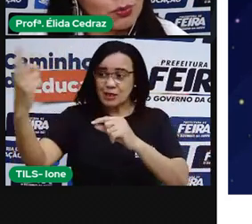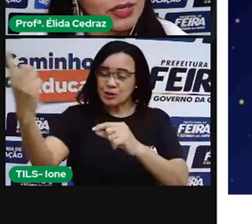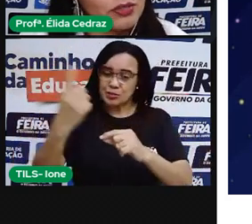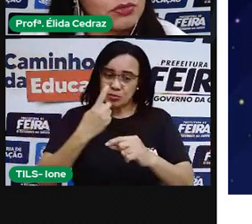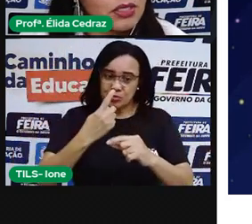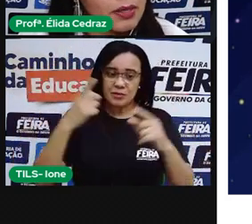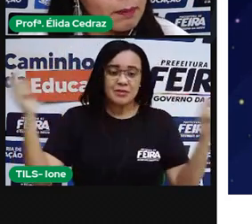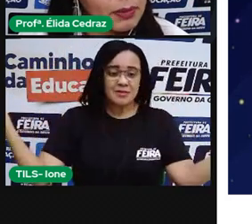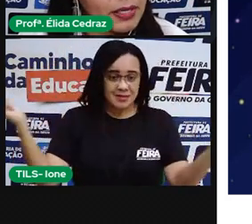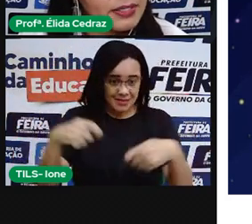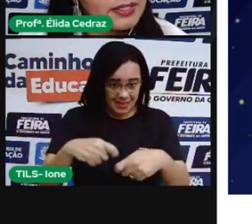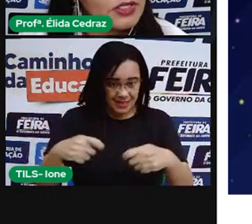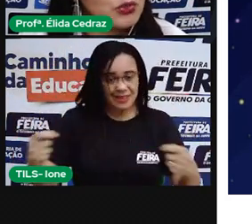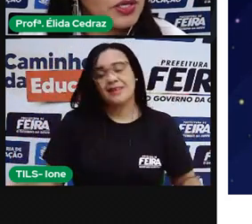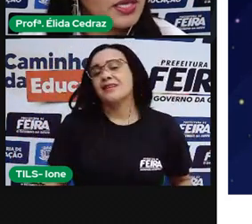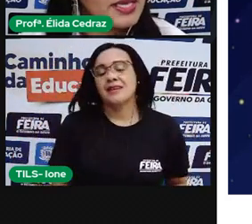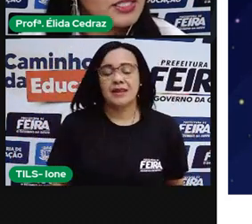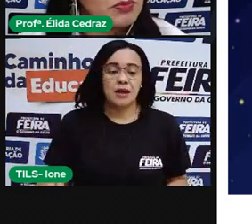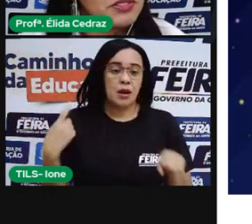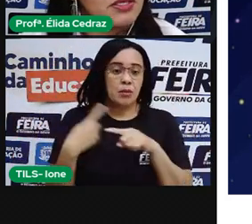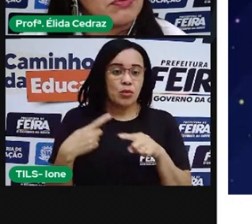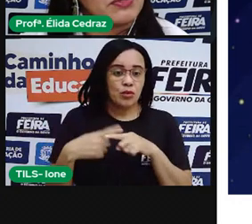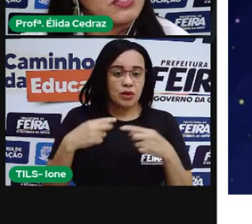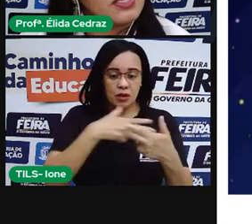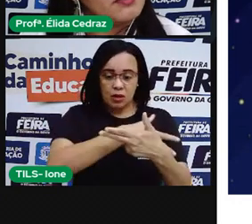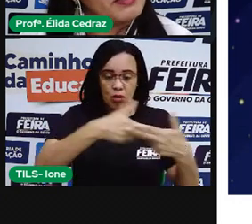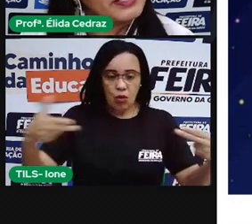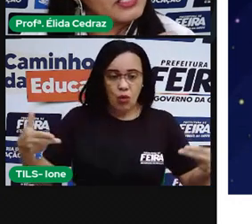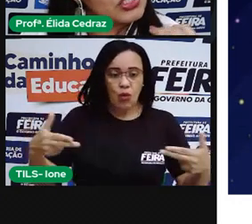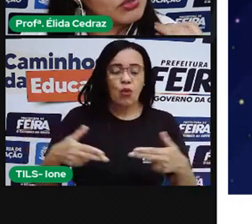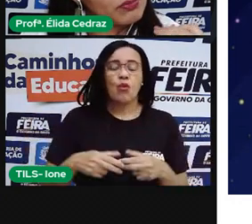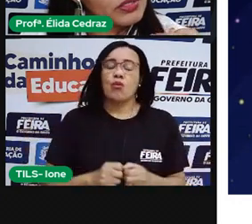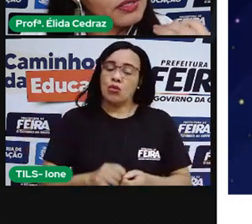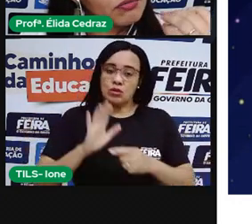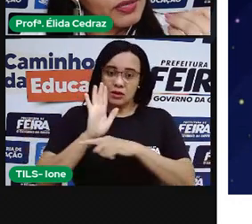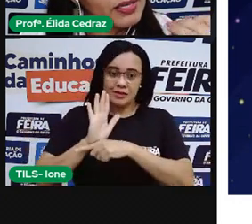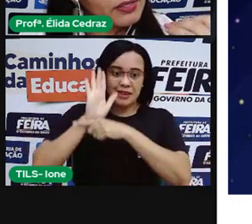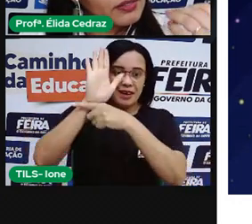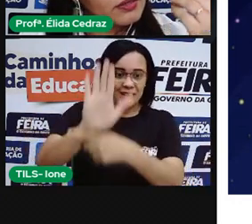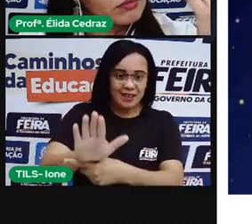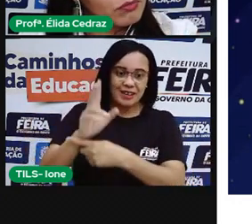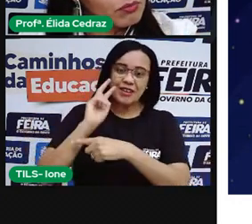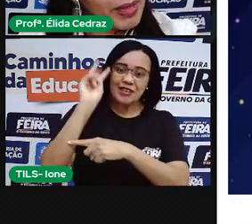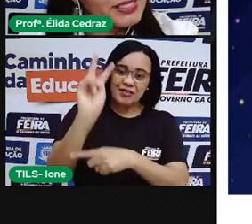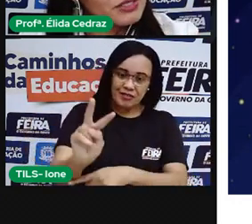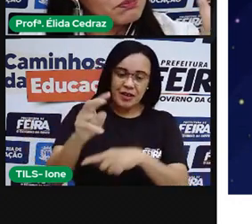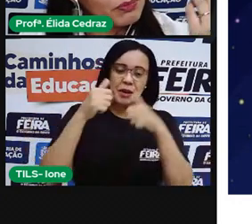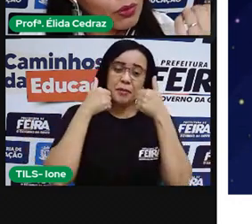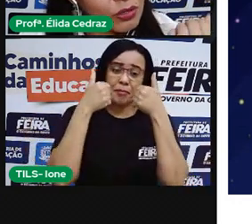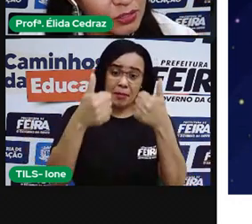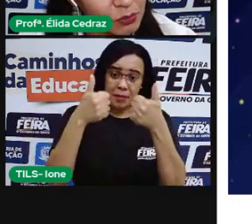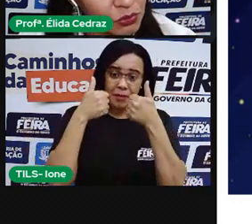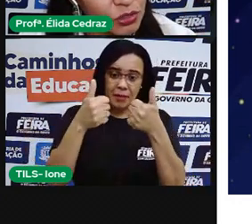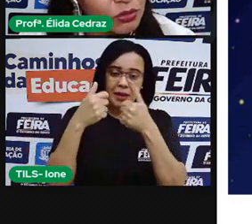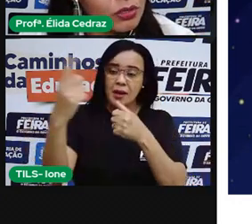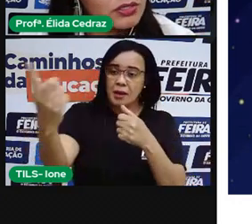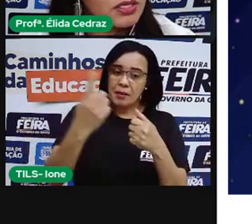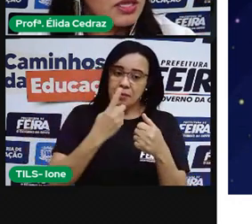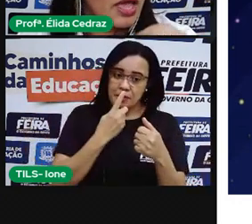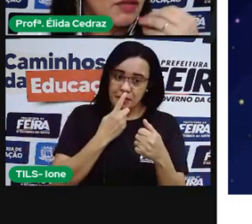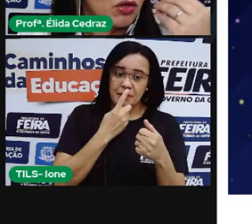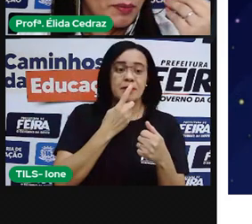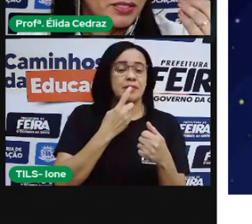tem os instrumentos precisos e específicos para que a gente possa ver mais próximo de